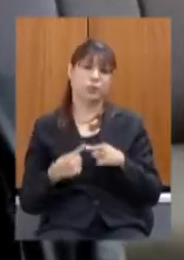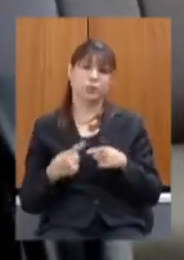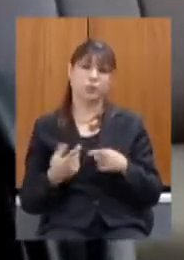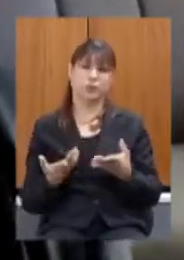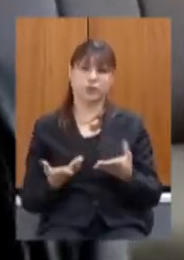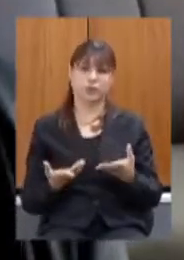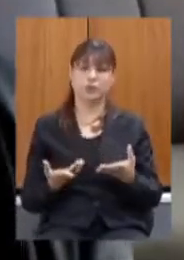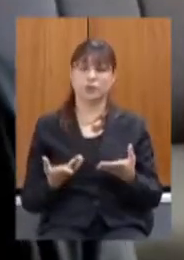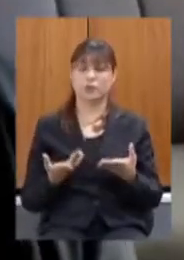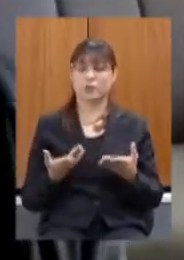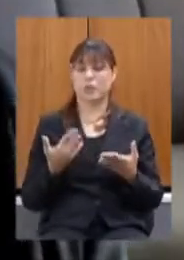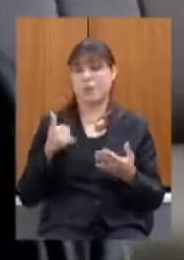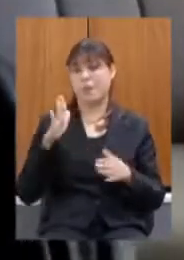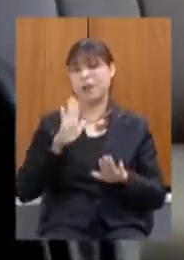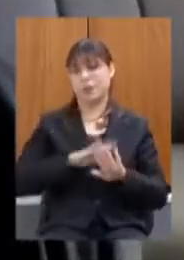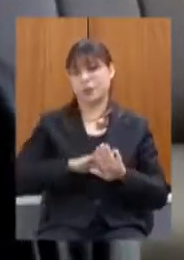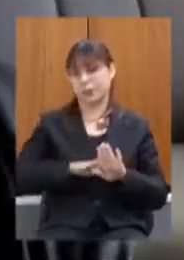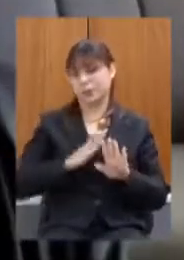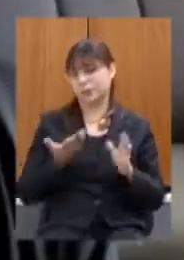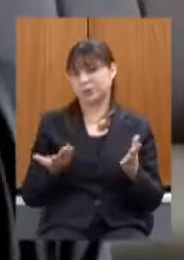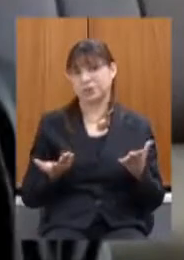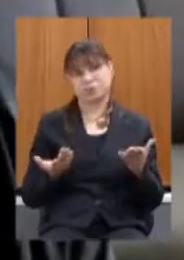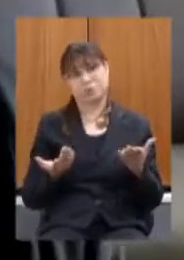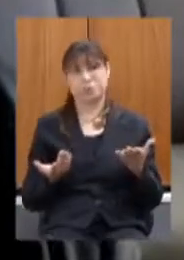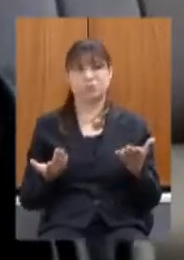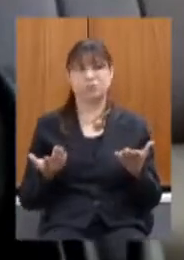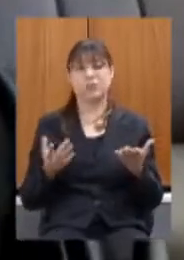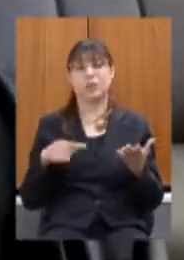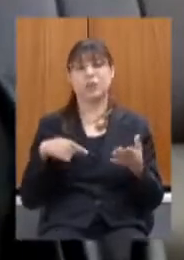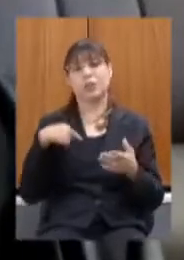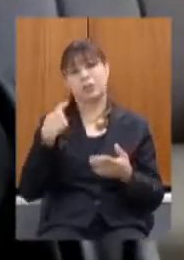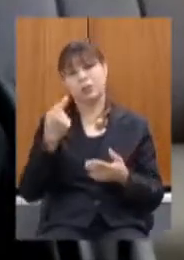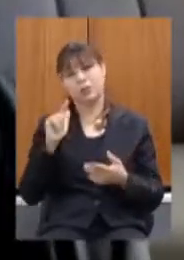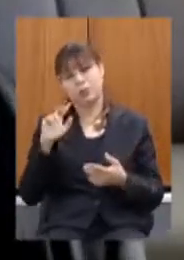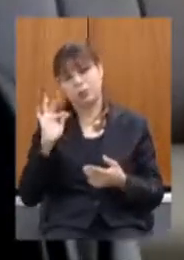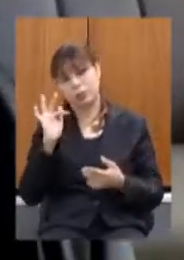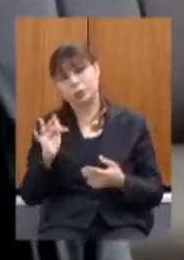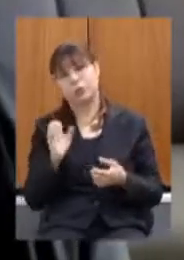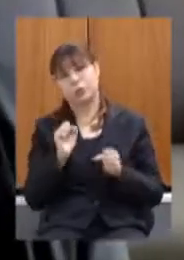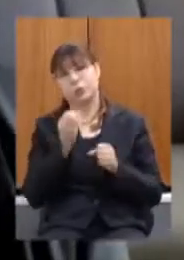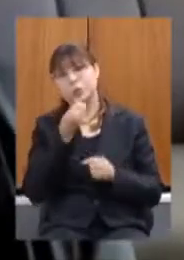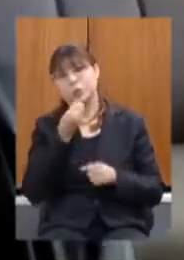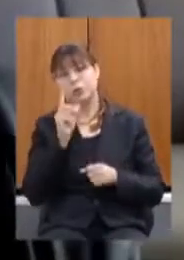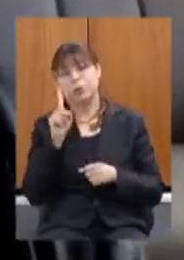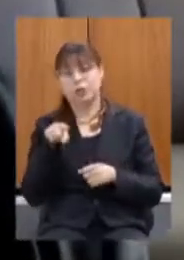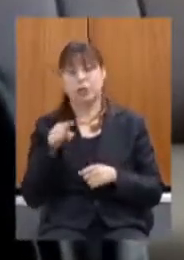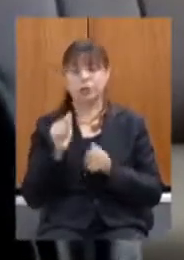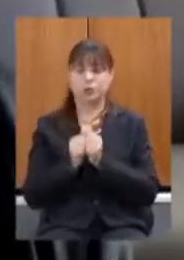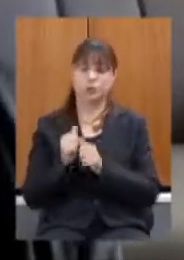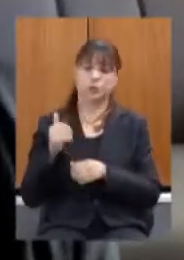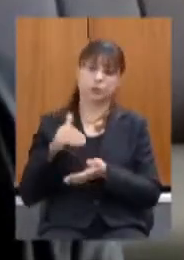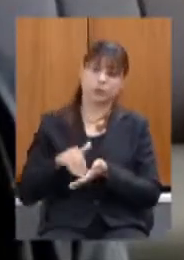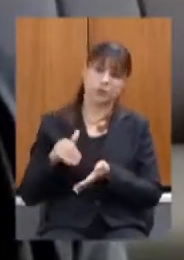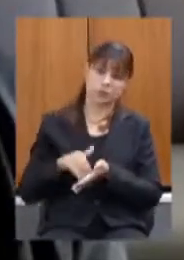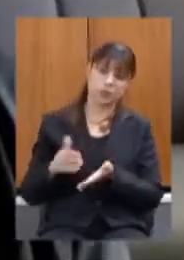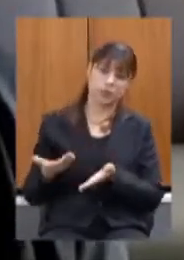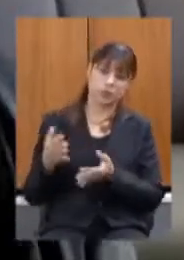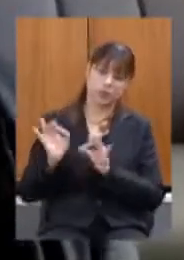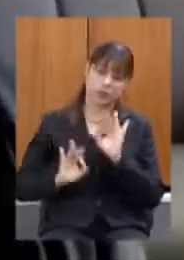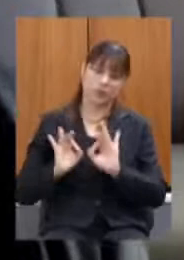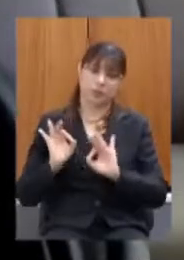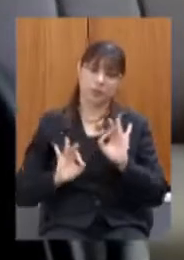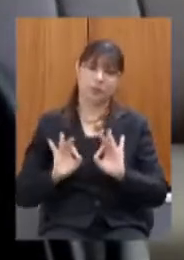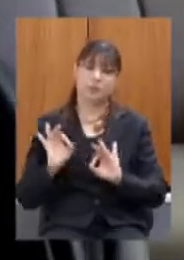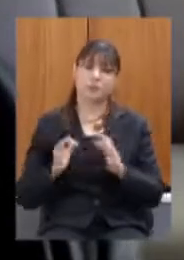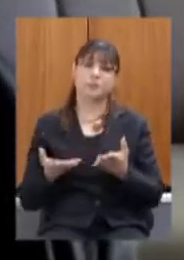ideológico mas eu não poderia numa discussão com o secretário de planejamento deixar de sublinhar essa